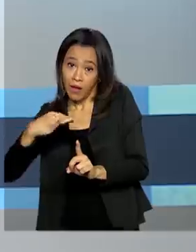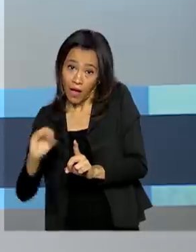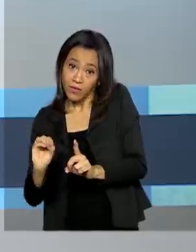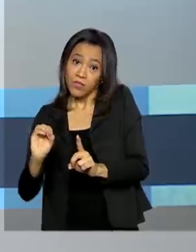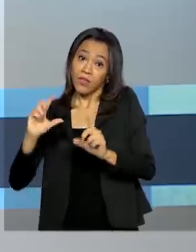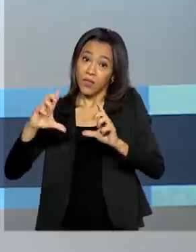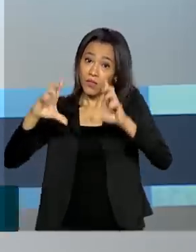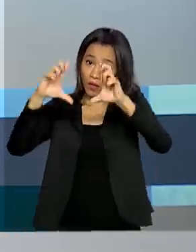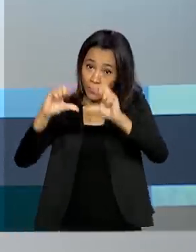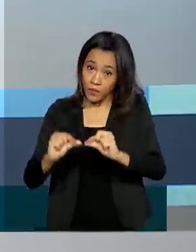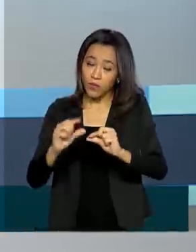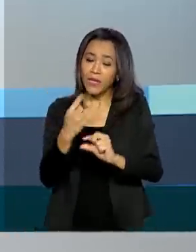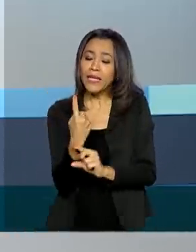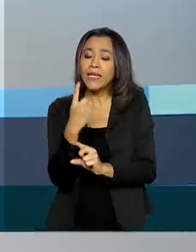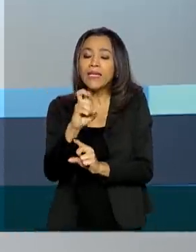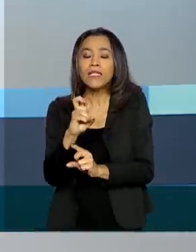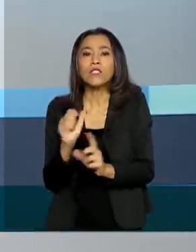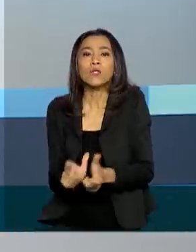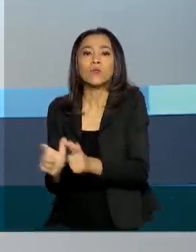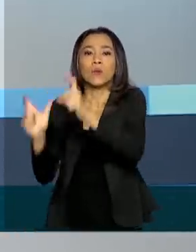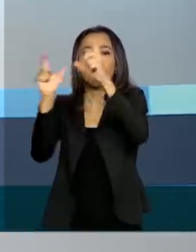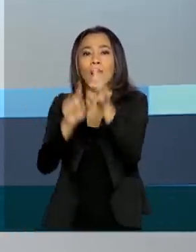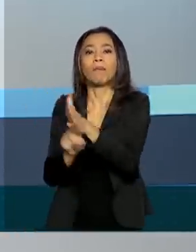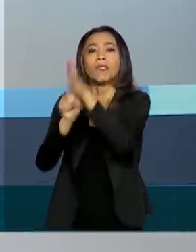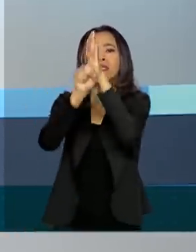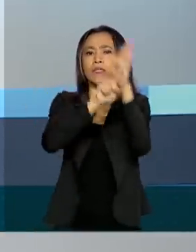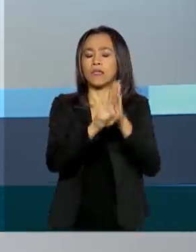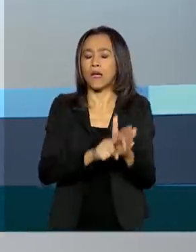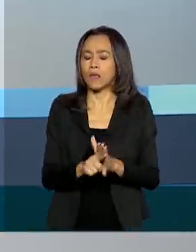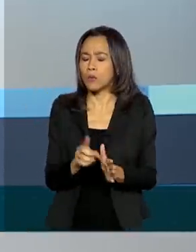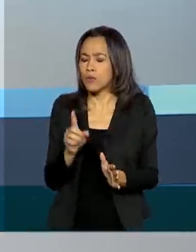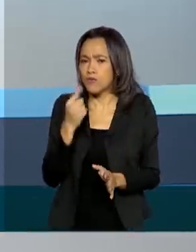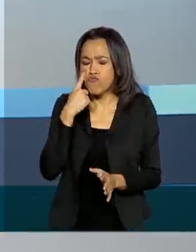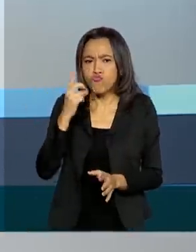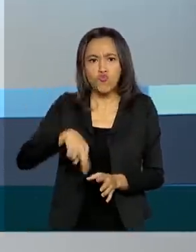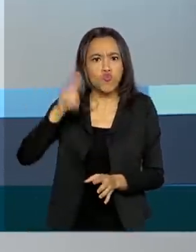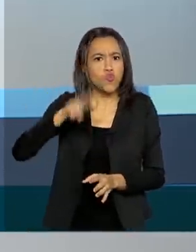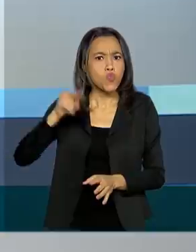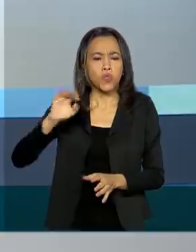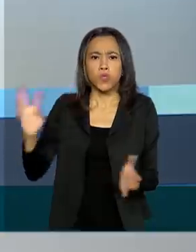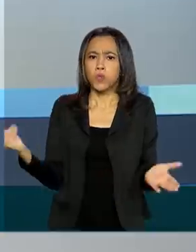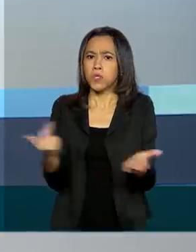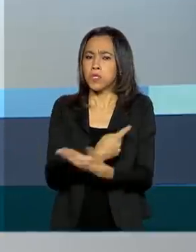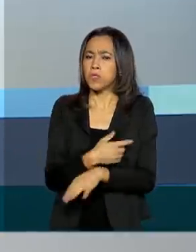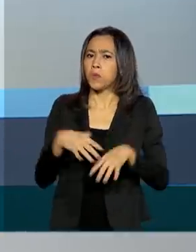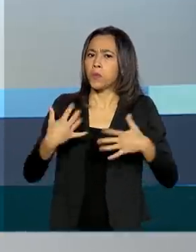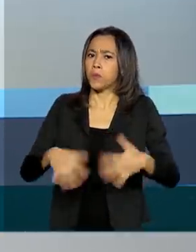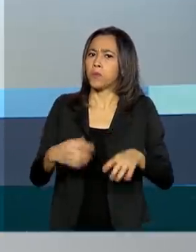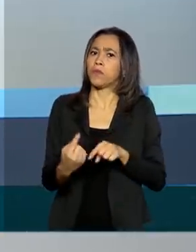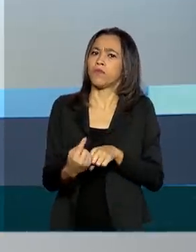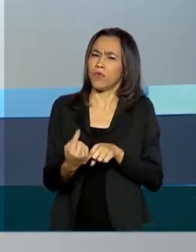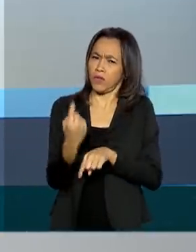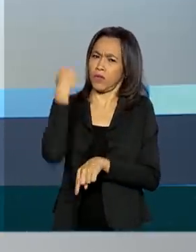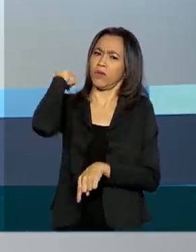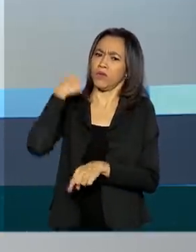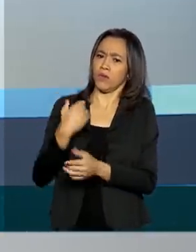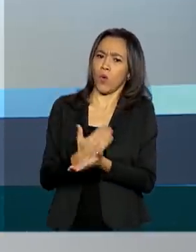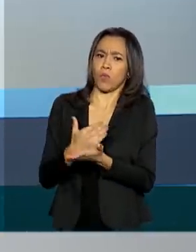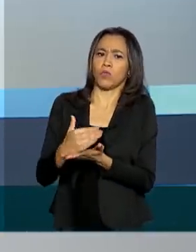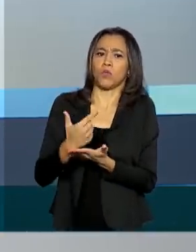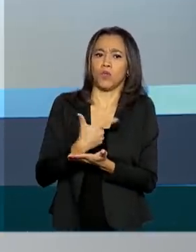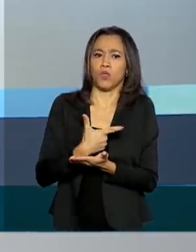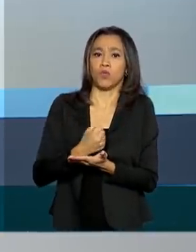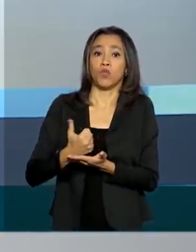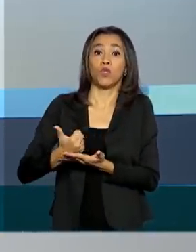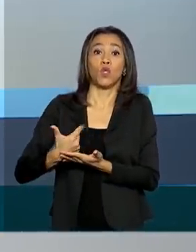nos 15 locais pesquisados, um fato inédito desde que a pesquisa começou a ser realizada pelo IBGE em 2012.